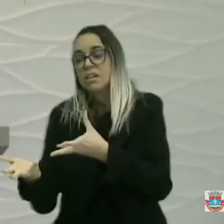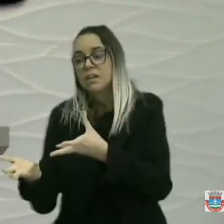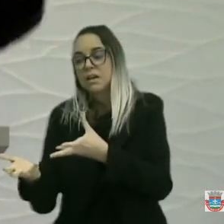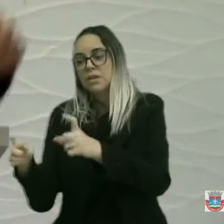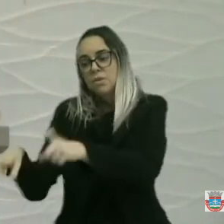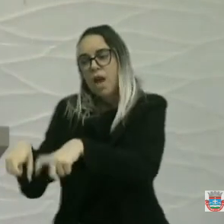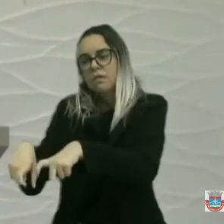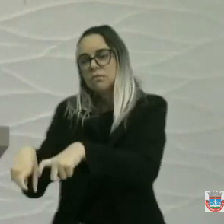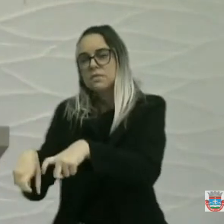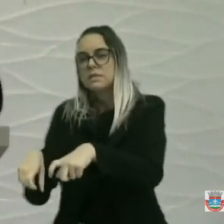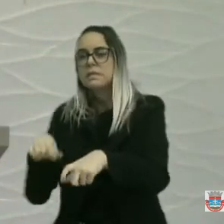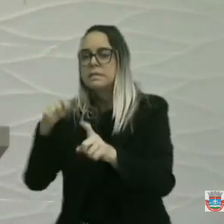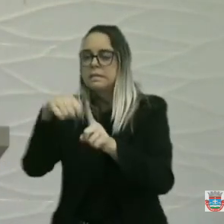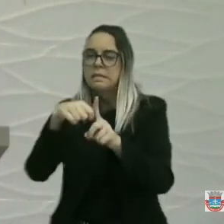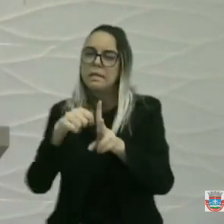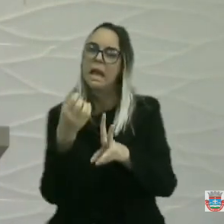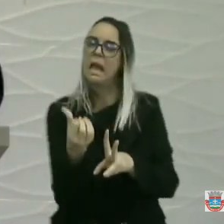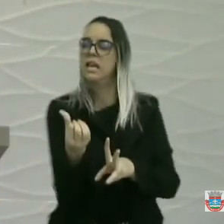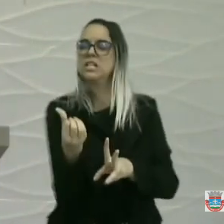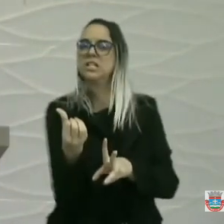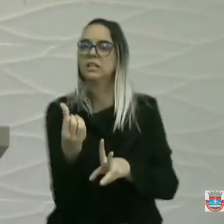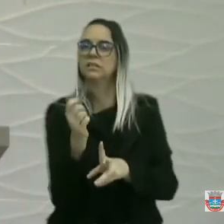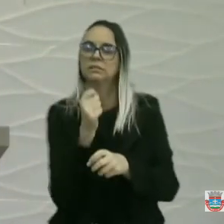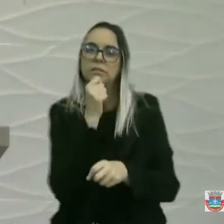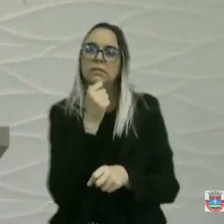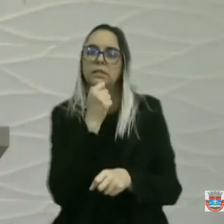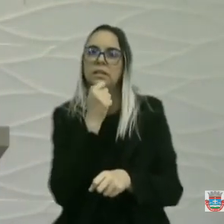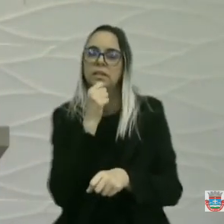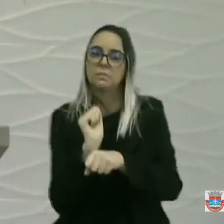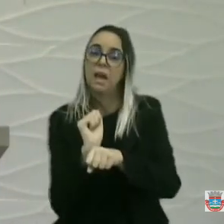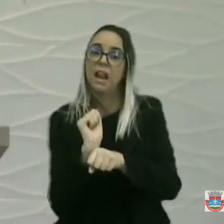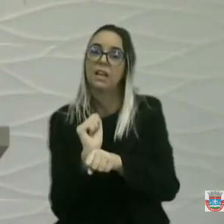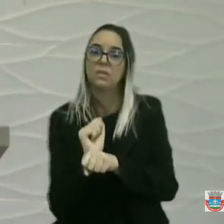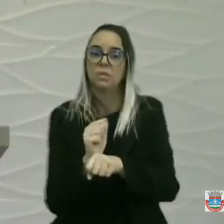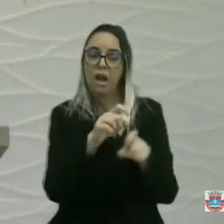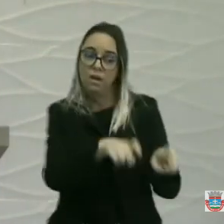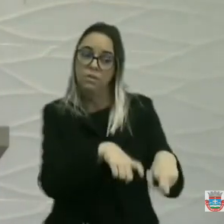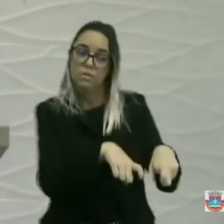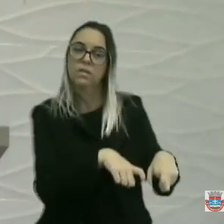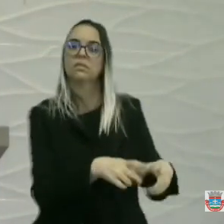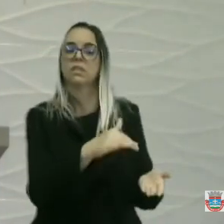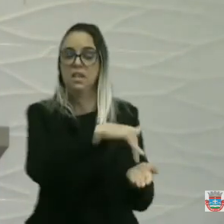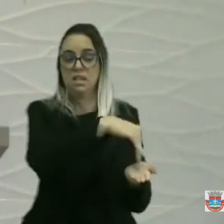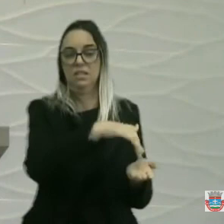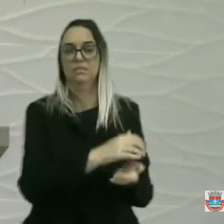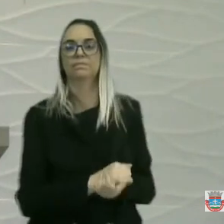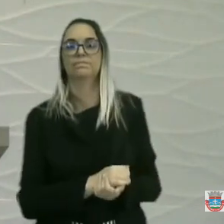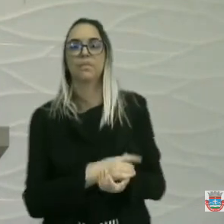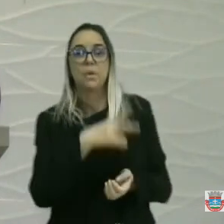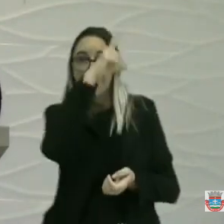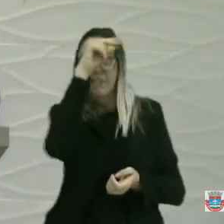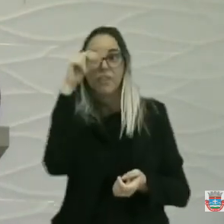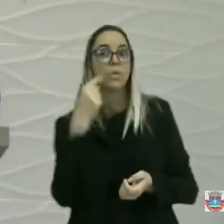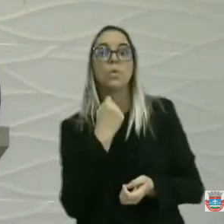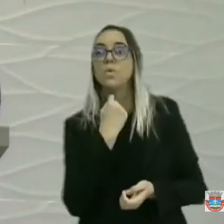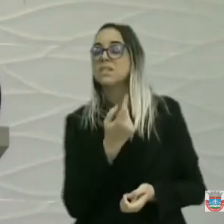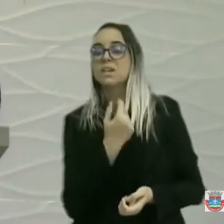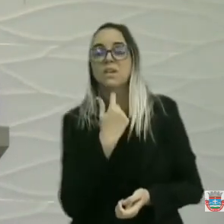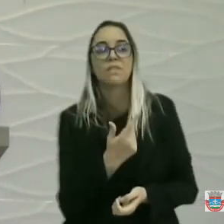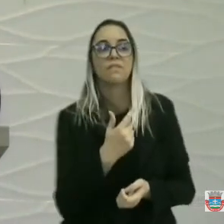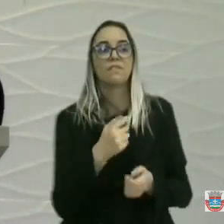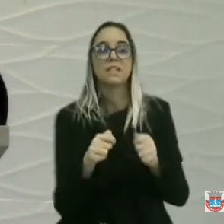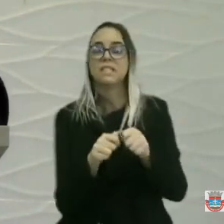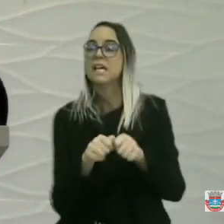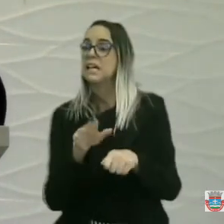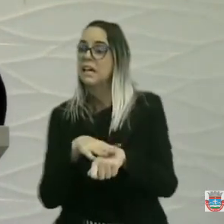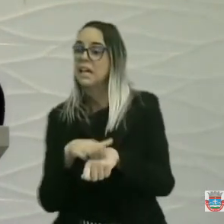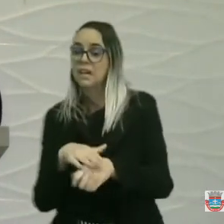seis meses esperando um pedido lá na Secretaria de Agricultura. Um prefeito que não conseguiu fazer as estradas do